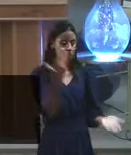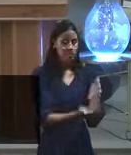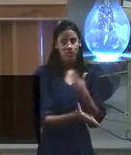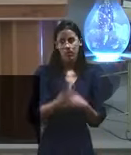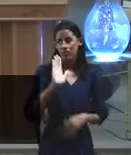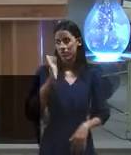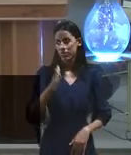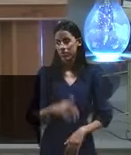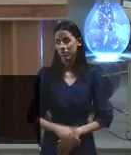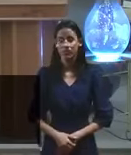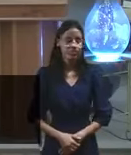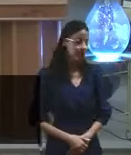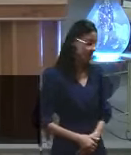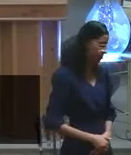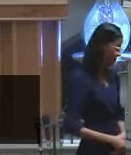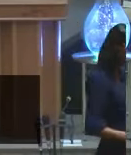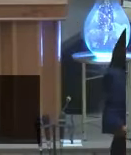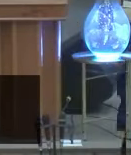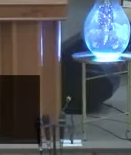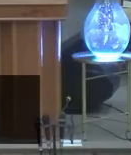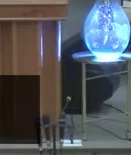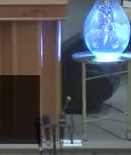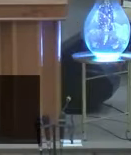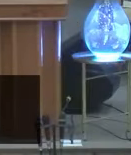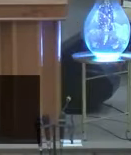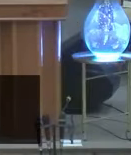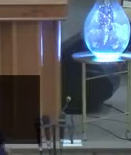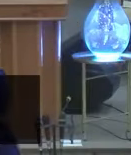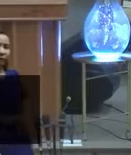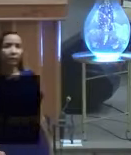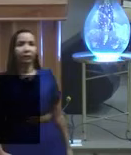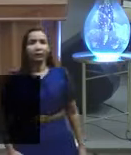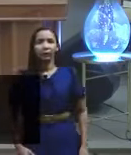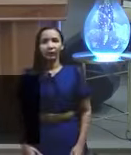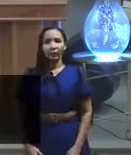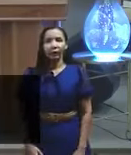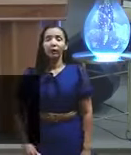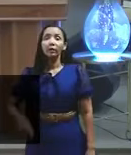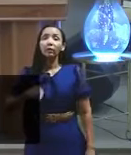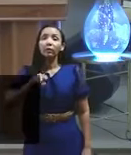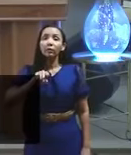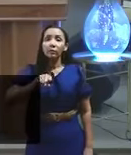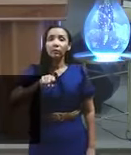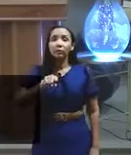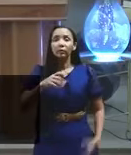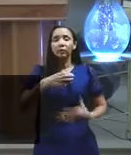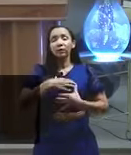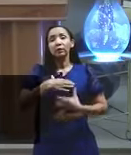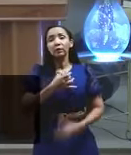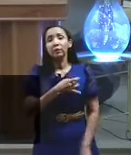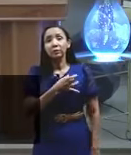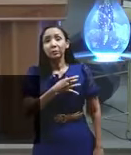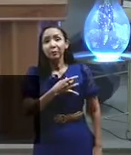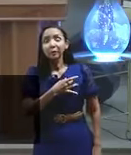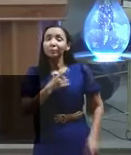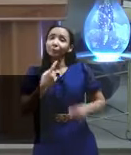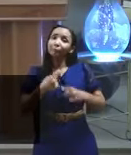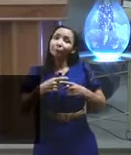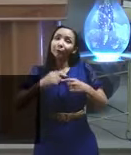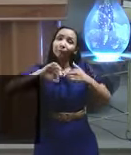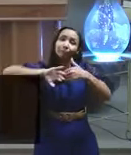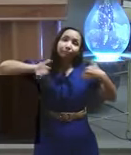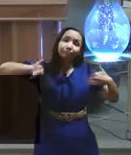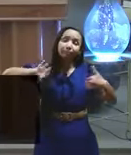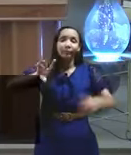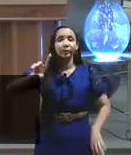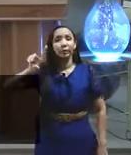vê, olha para cá, às vezes sabe por que você se assusta? É porque você não tem intimidade com Deus, não tem comunhão com Deus. Aí você vê uma pessoa botar todo o símbolo do